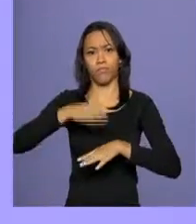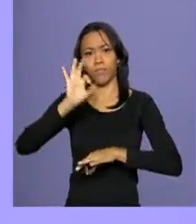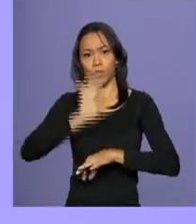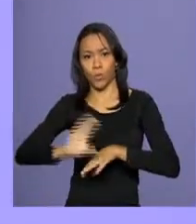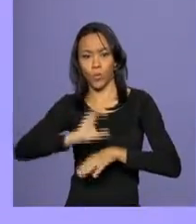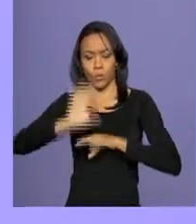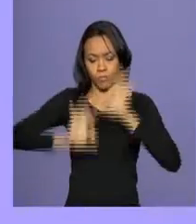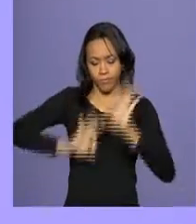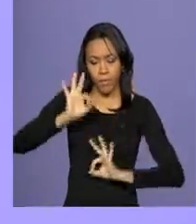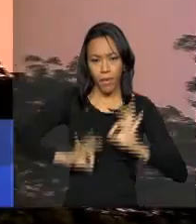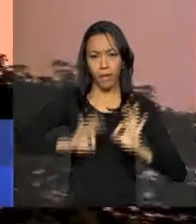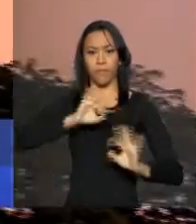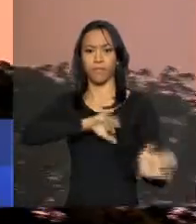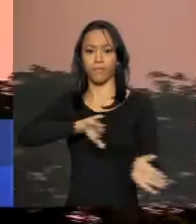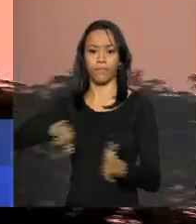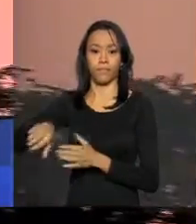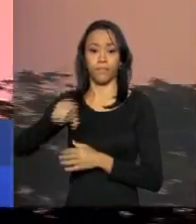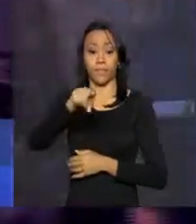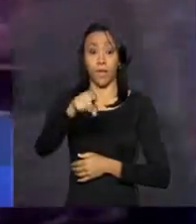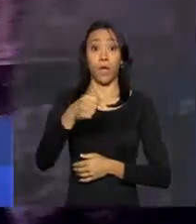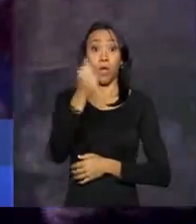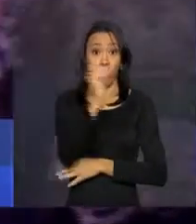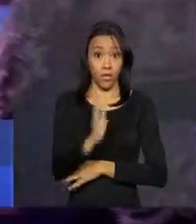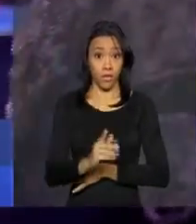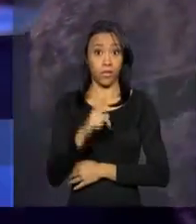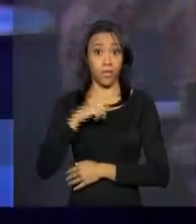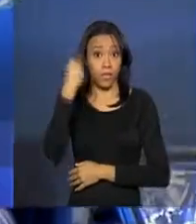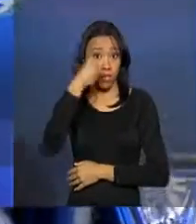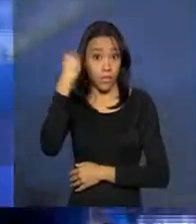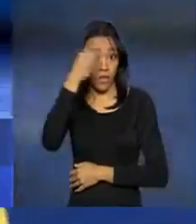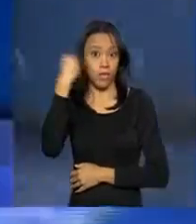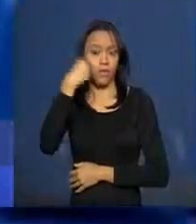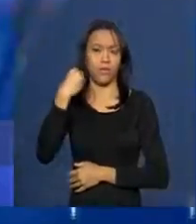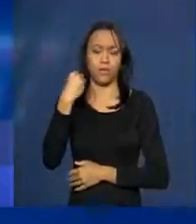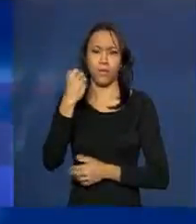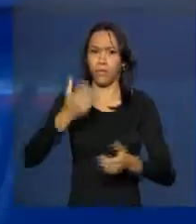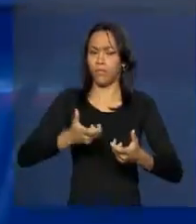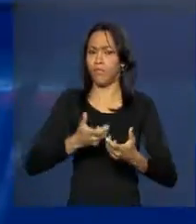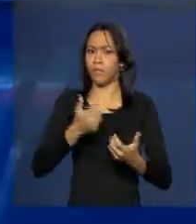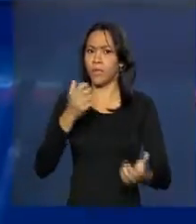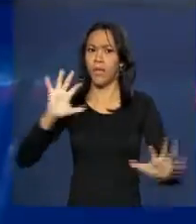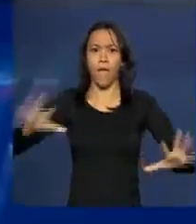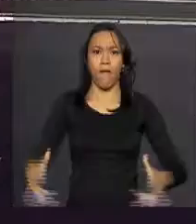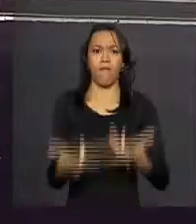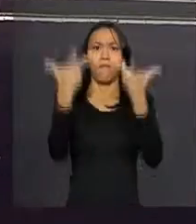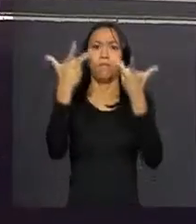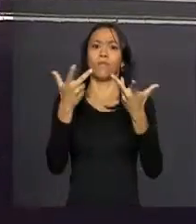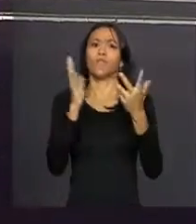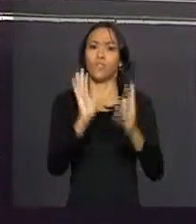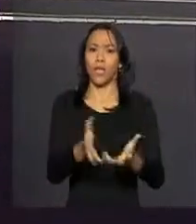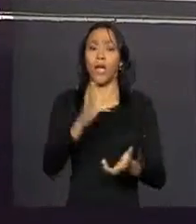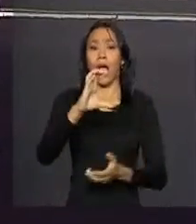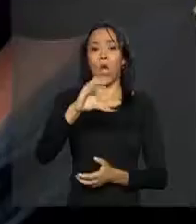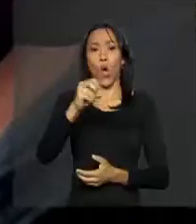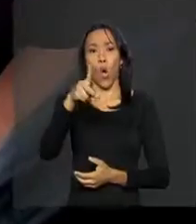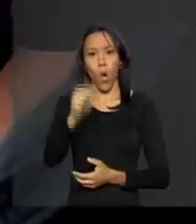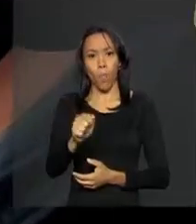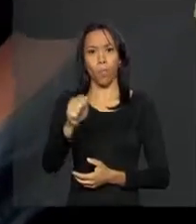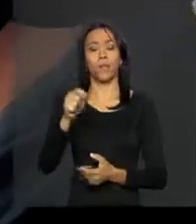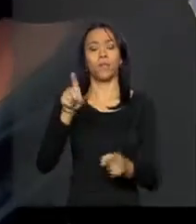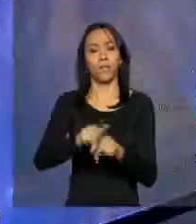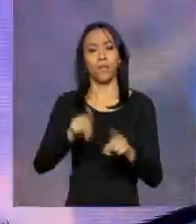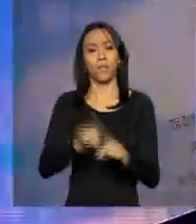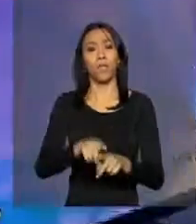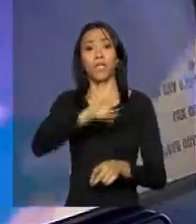O Brasil tem experiência em grandes eventos. As Forças Armadas trabalharam recentemente na segurança da Copa das Confederações e Jornada